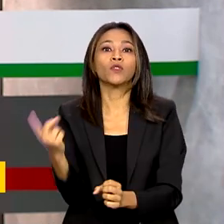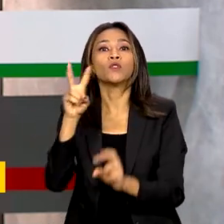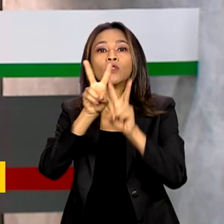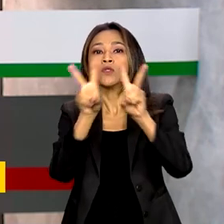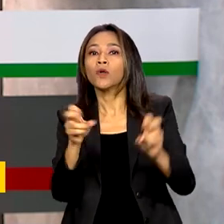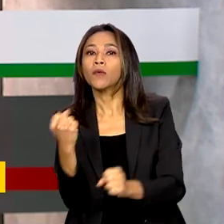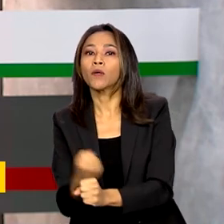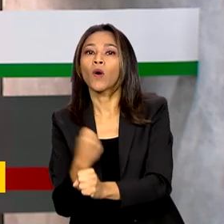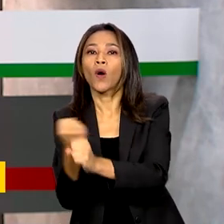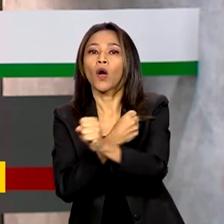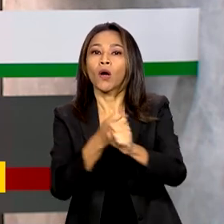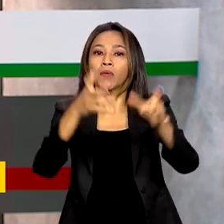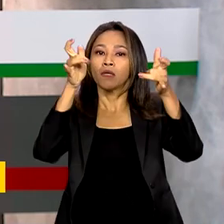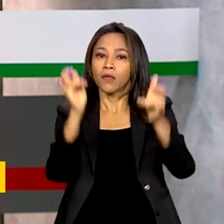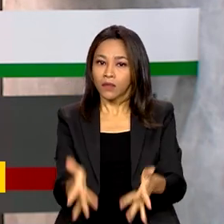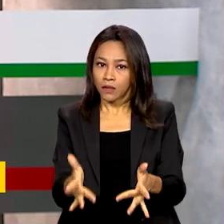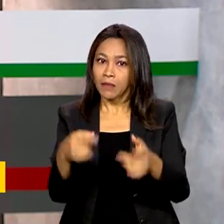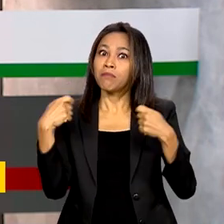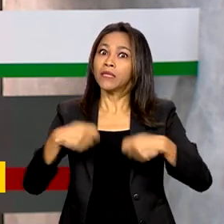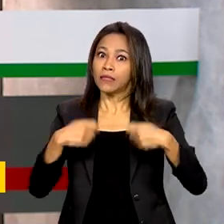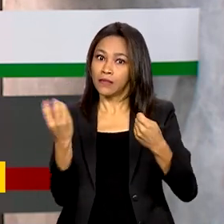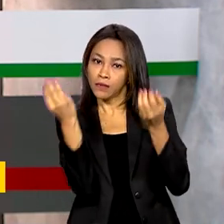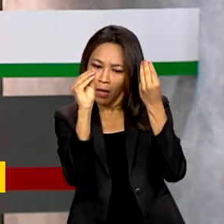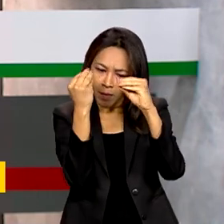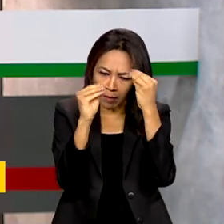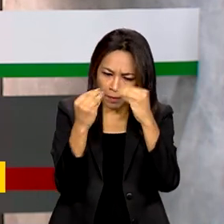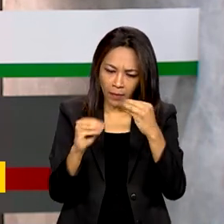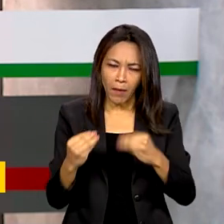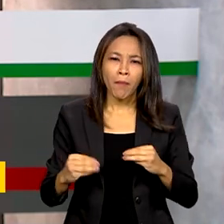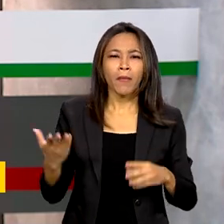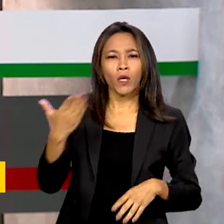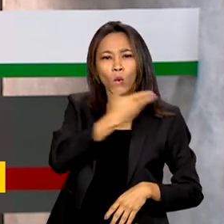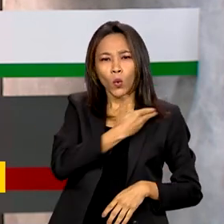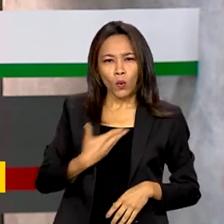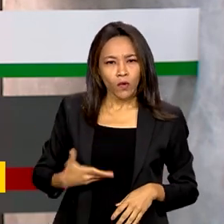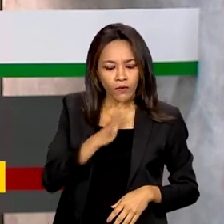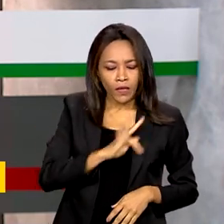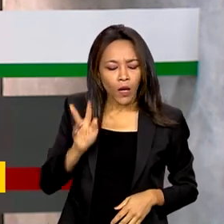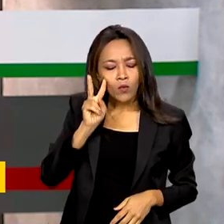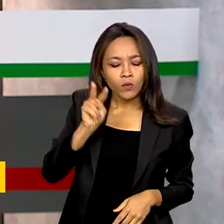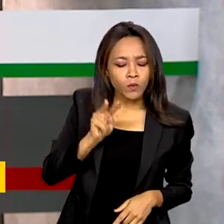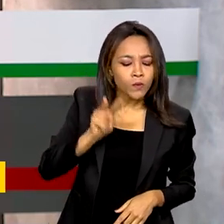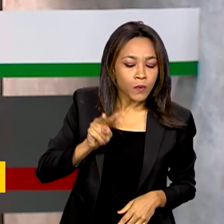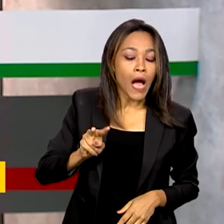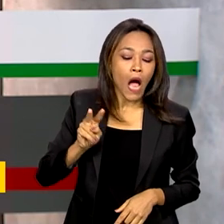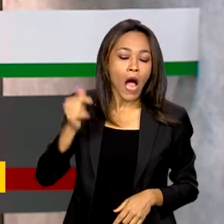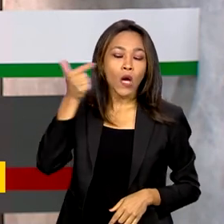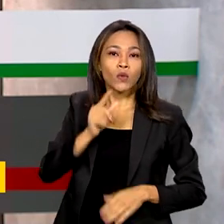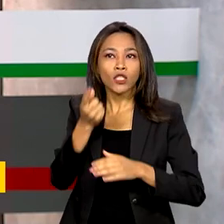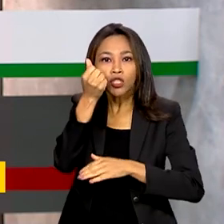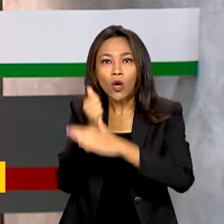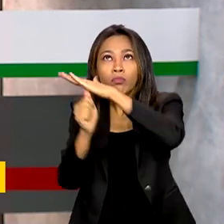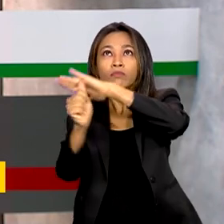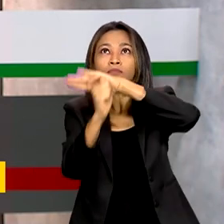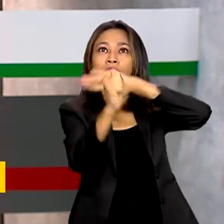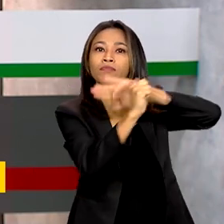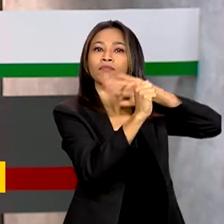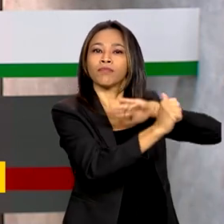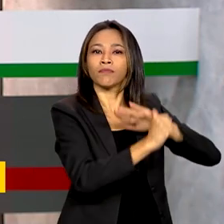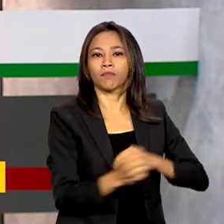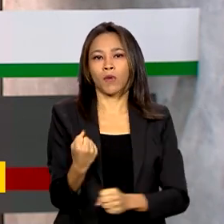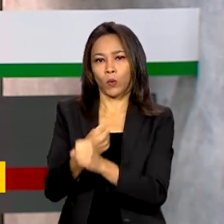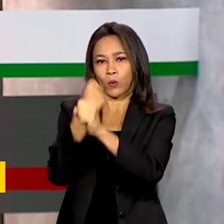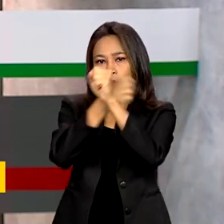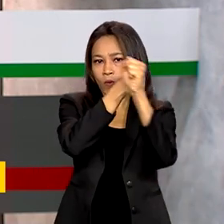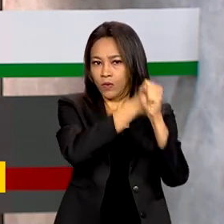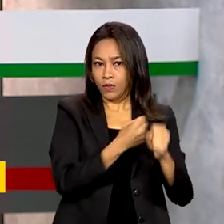A atualização é necessária para que o governo possa disponibilizar os recursos à finalização de cada obra. A iniciativa